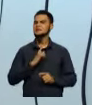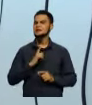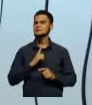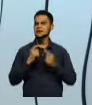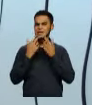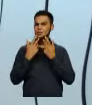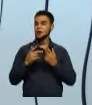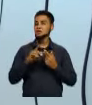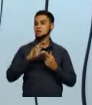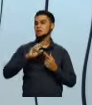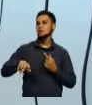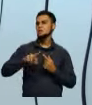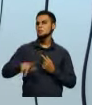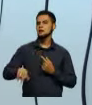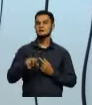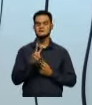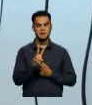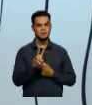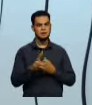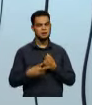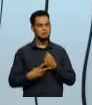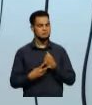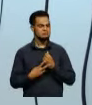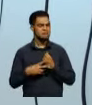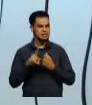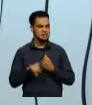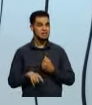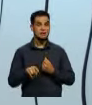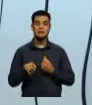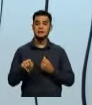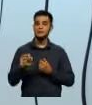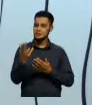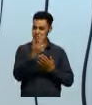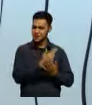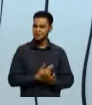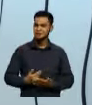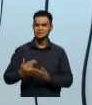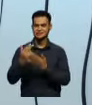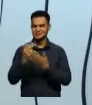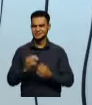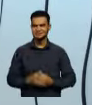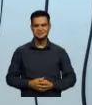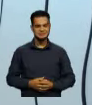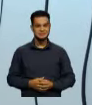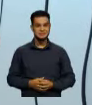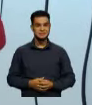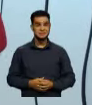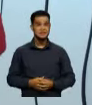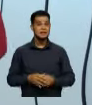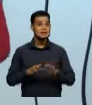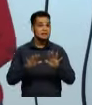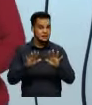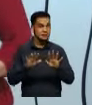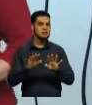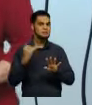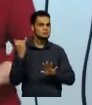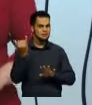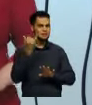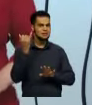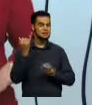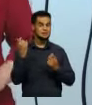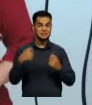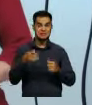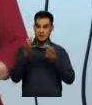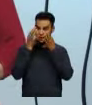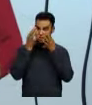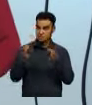verbal, que são as imagens que eu posso utilizar. E eu preciso chamar a sua atenção